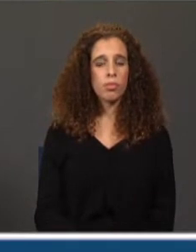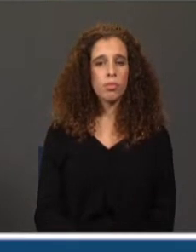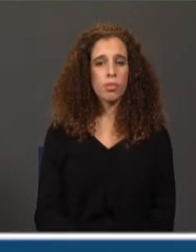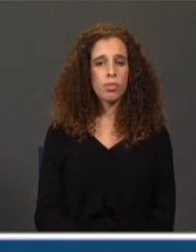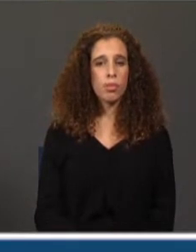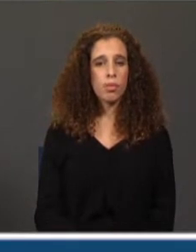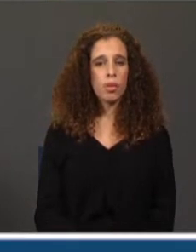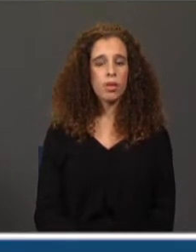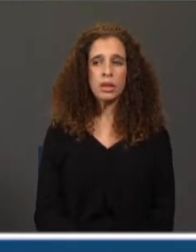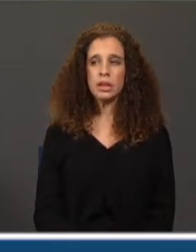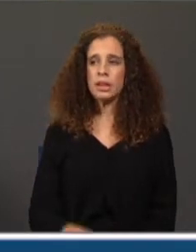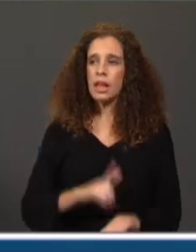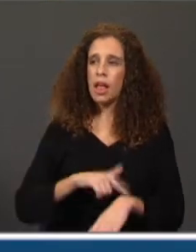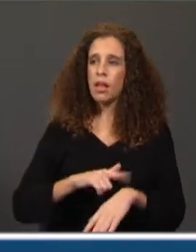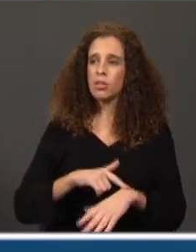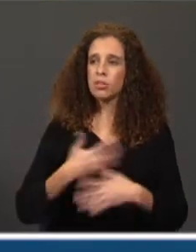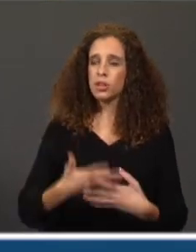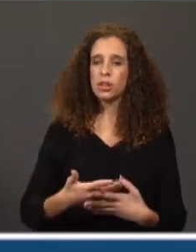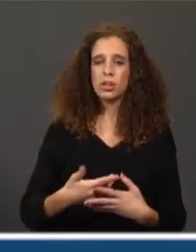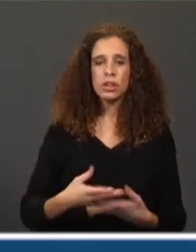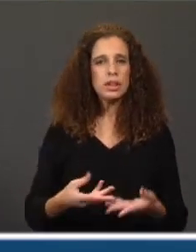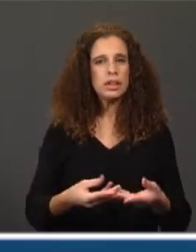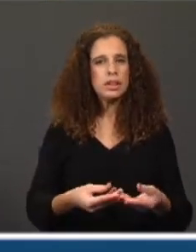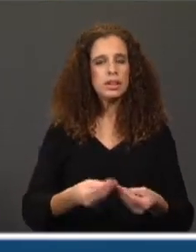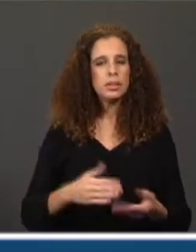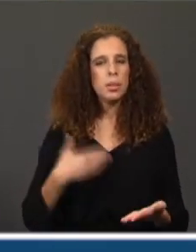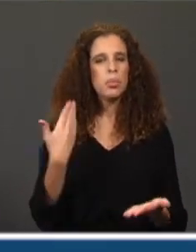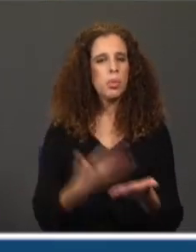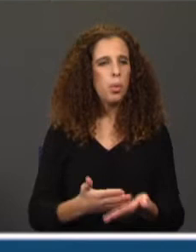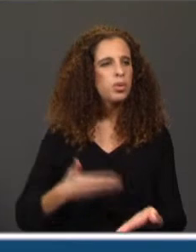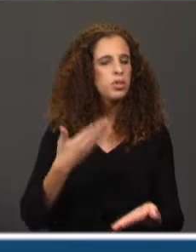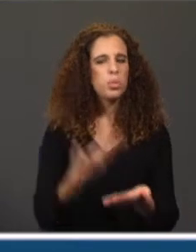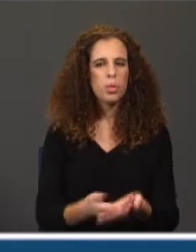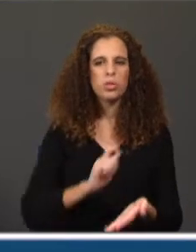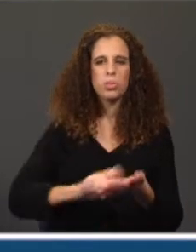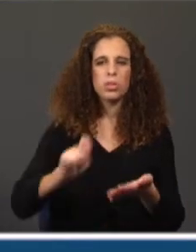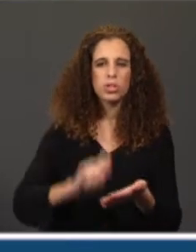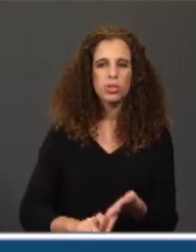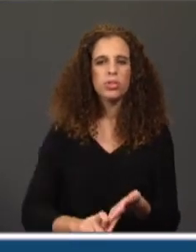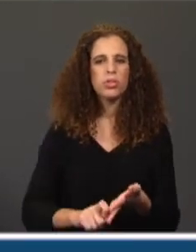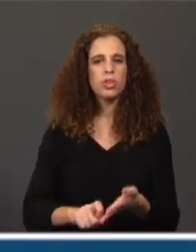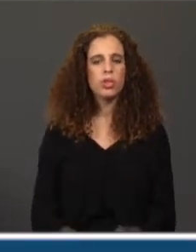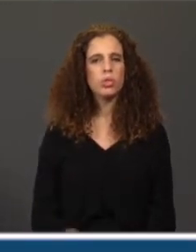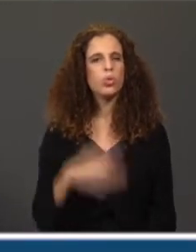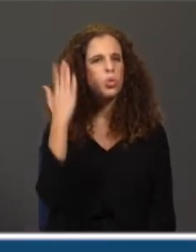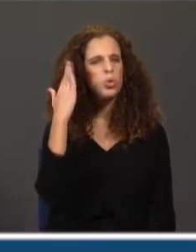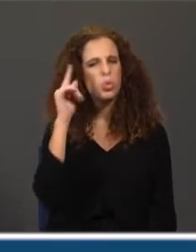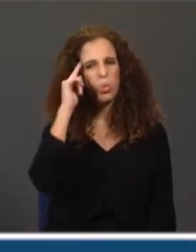E a certa altura da minha vida comecei a receber propostas para voltar a escrevê-las. E disse um número um pouco louco. E eles aceitaram.